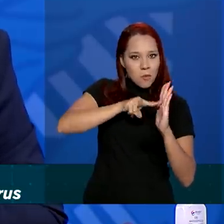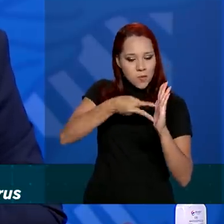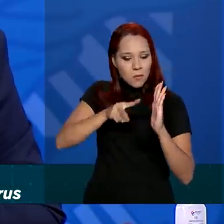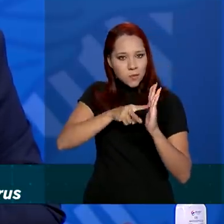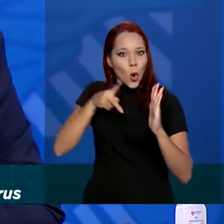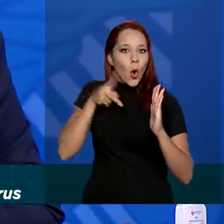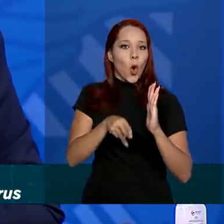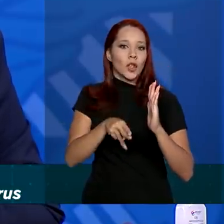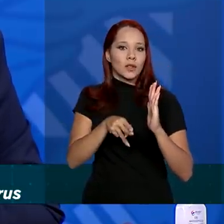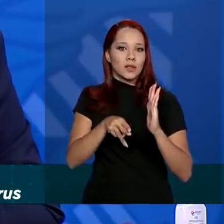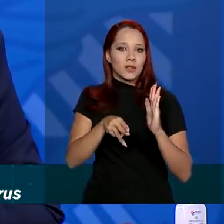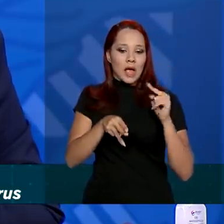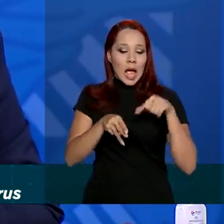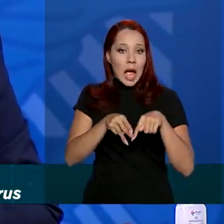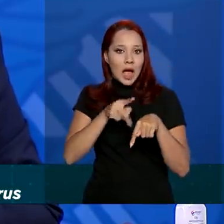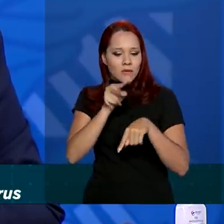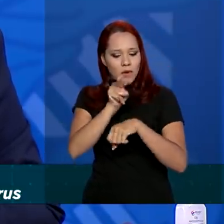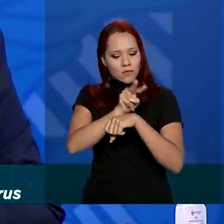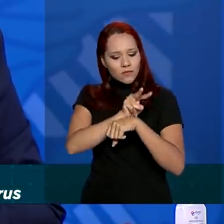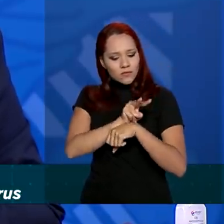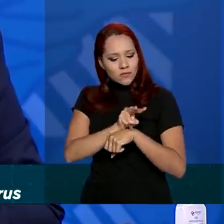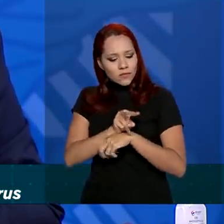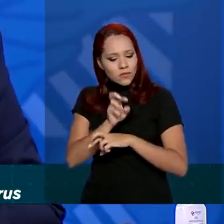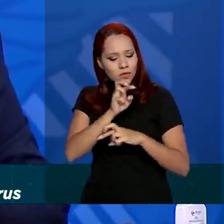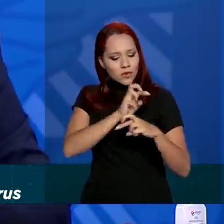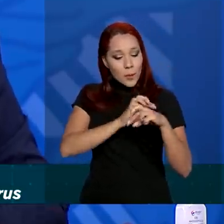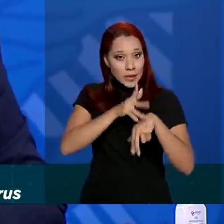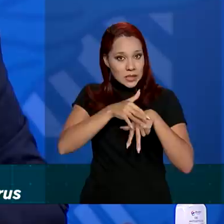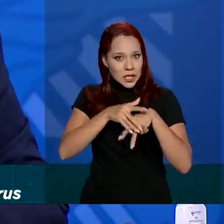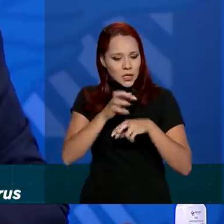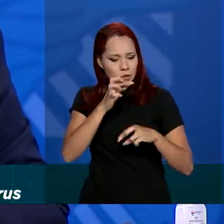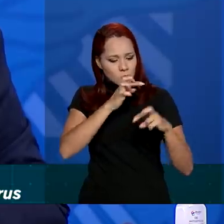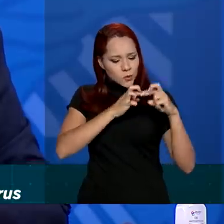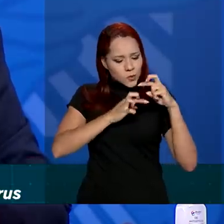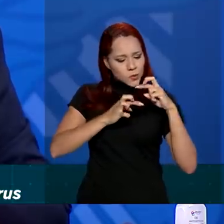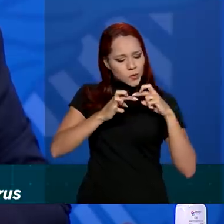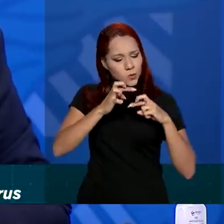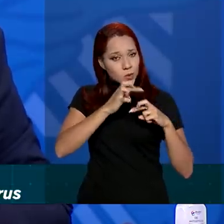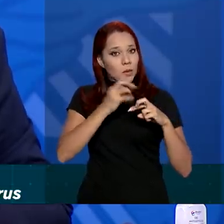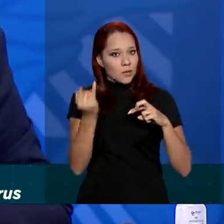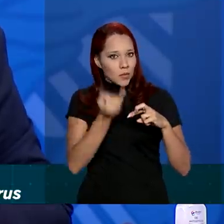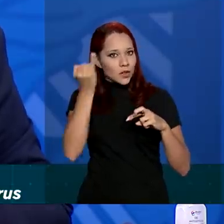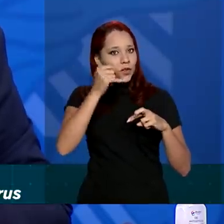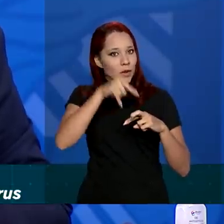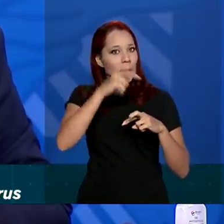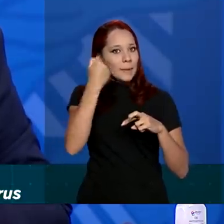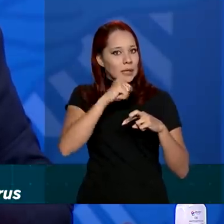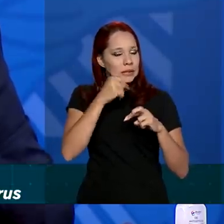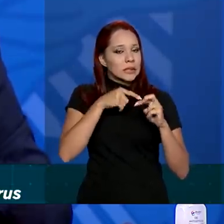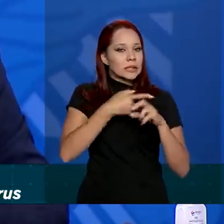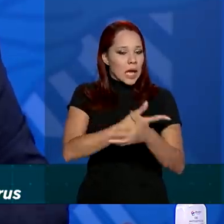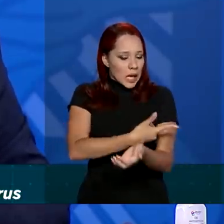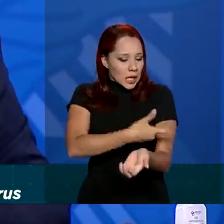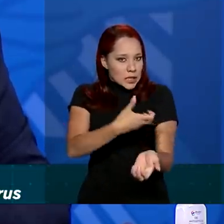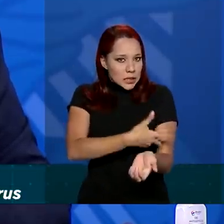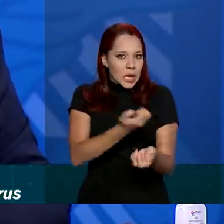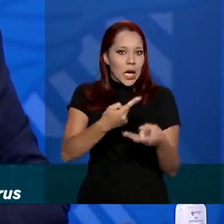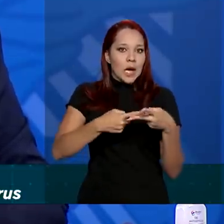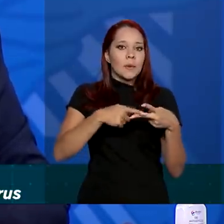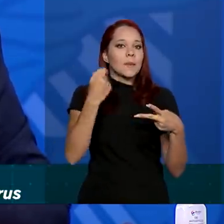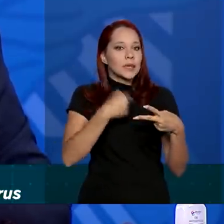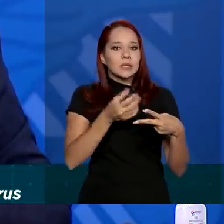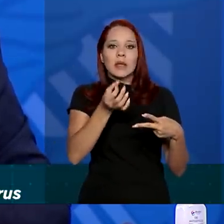o monitoramento do paciente durante esse período é importante. Ele precisa fazer os exames, tem que tomar